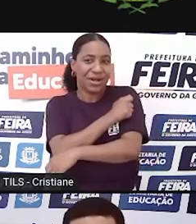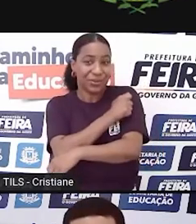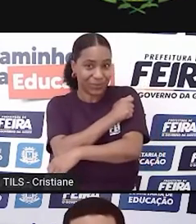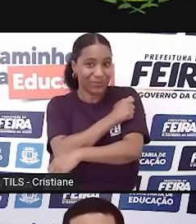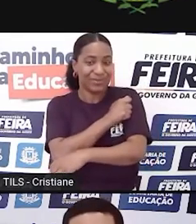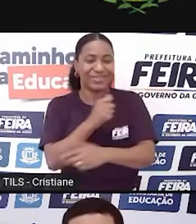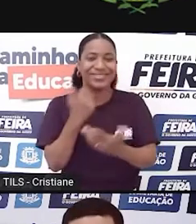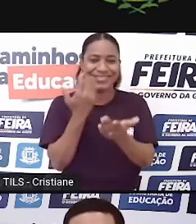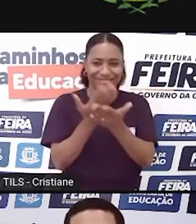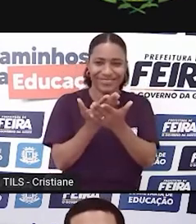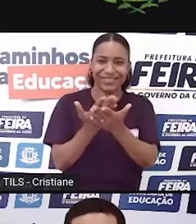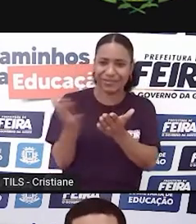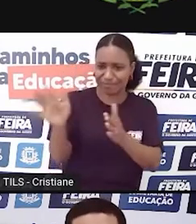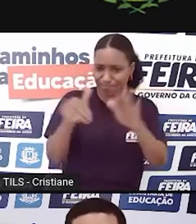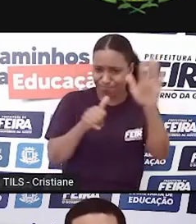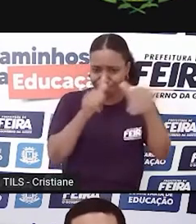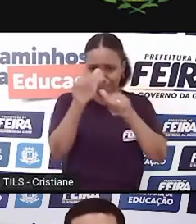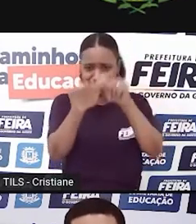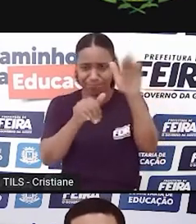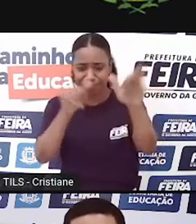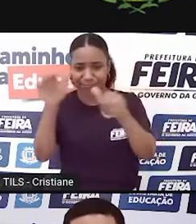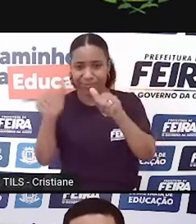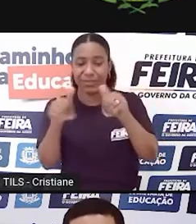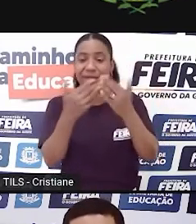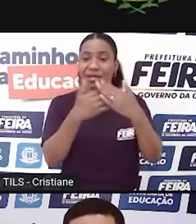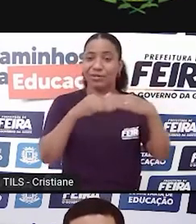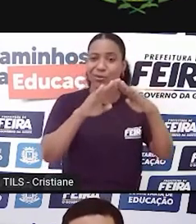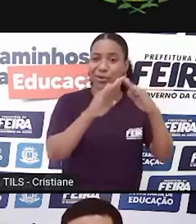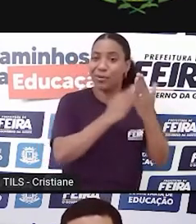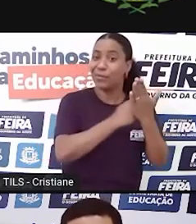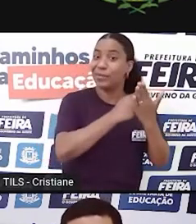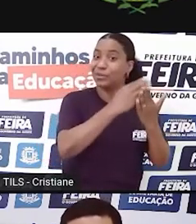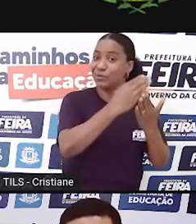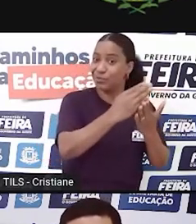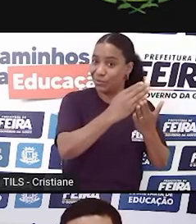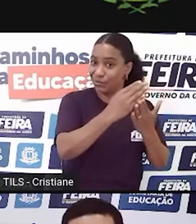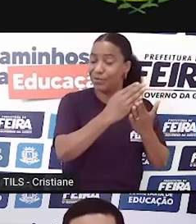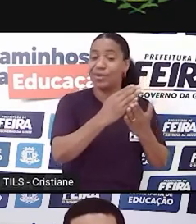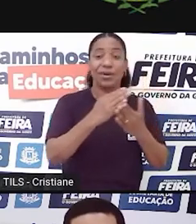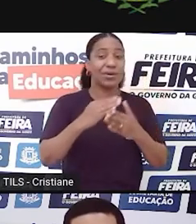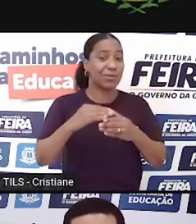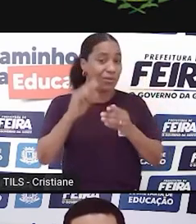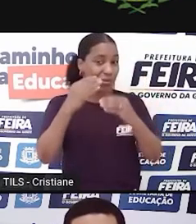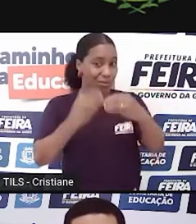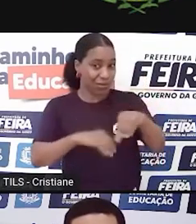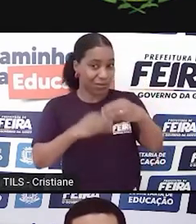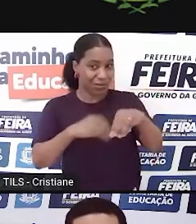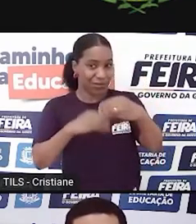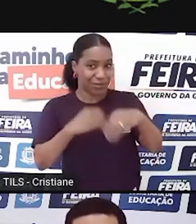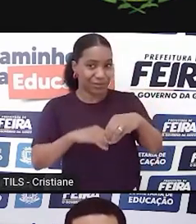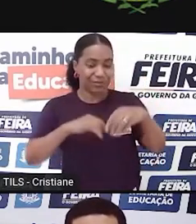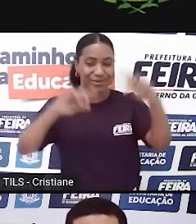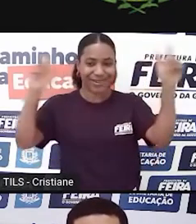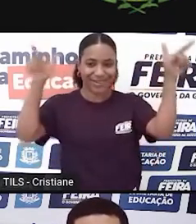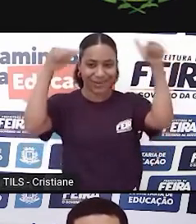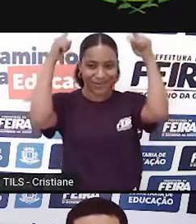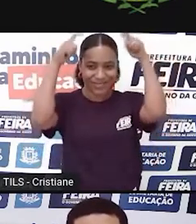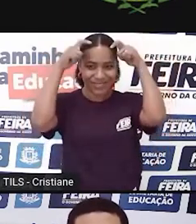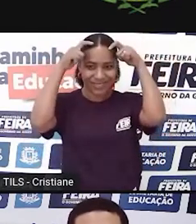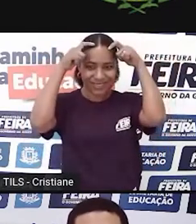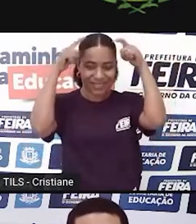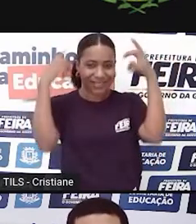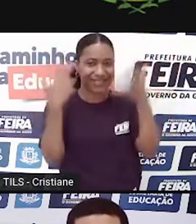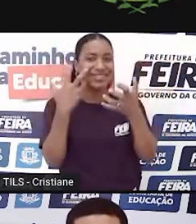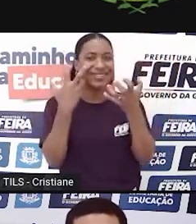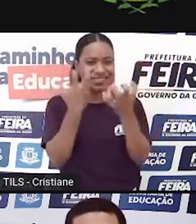minha escola, né? O concurso que eu fiz, é Precisa do Sertão, destinado a alunos da escola municipal, a